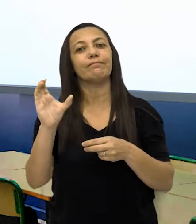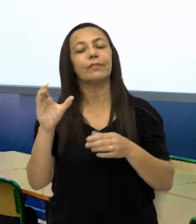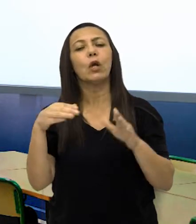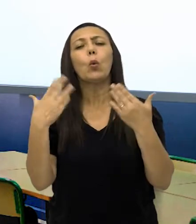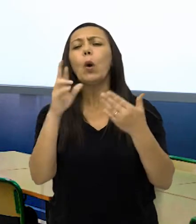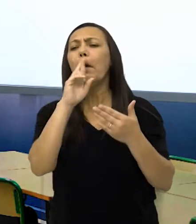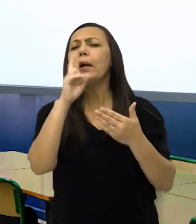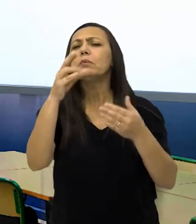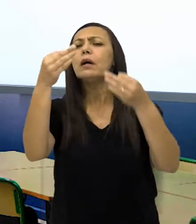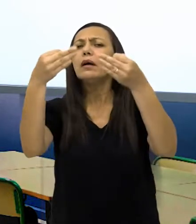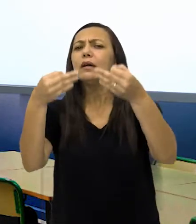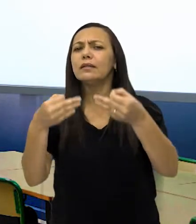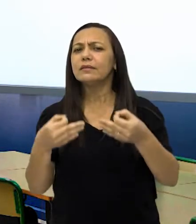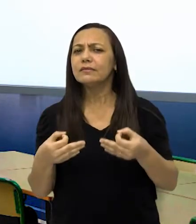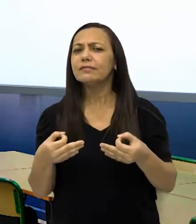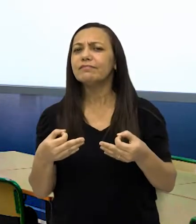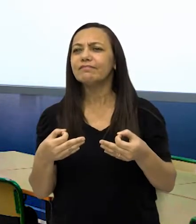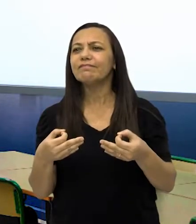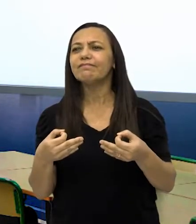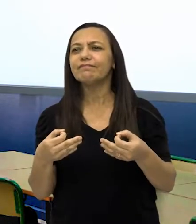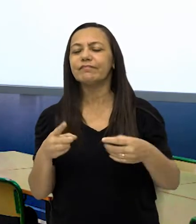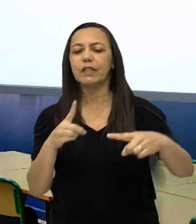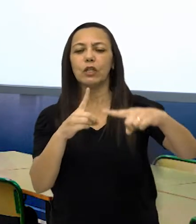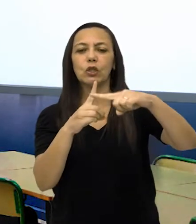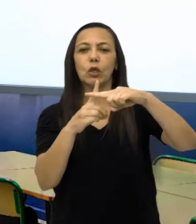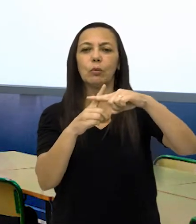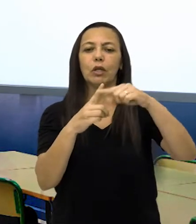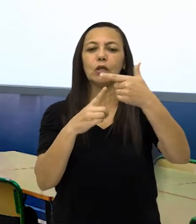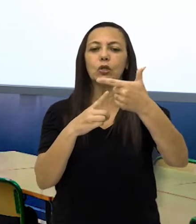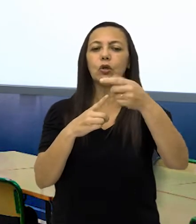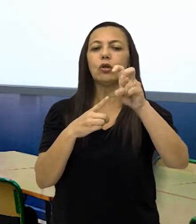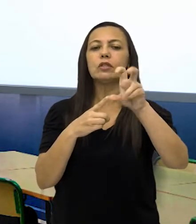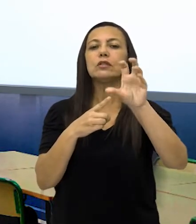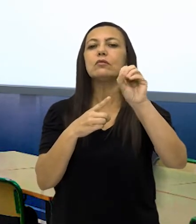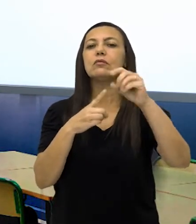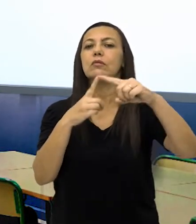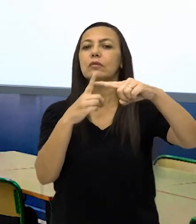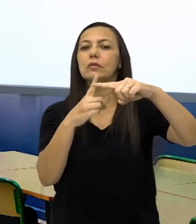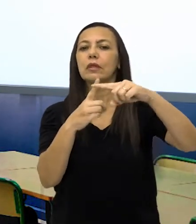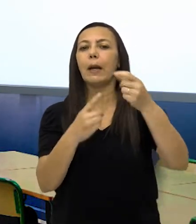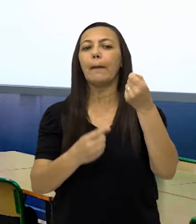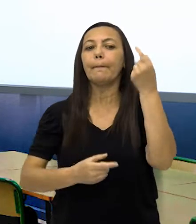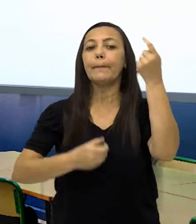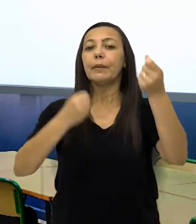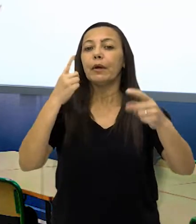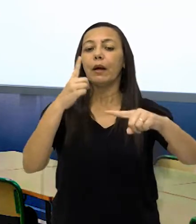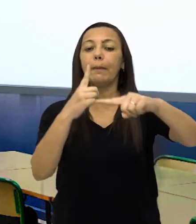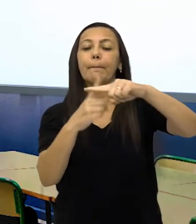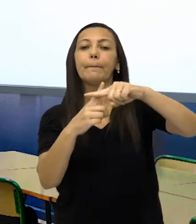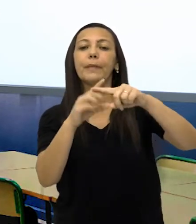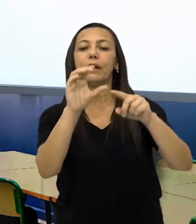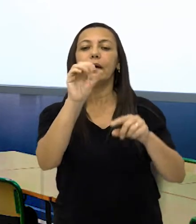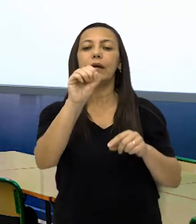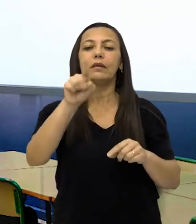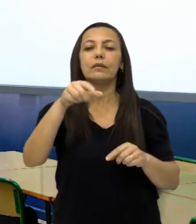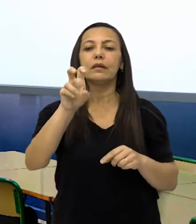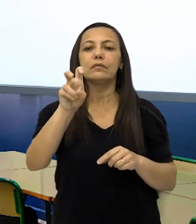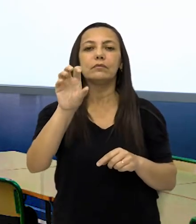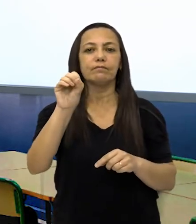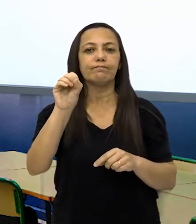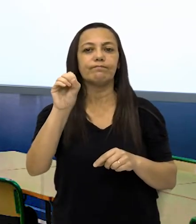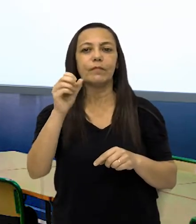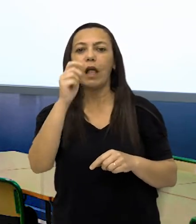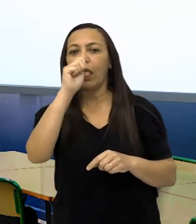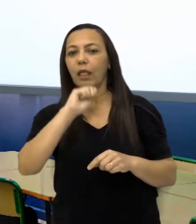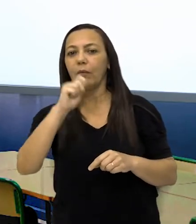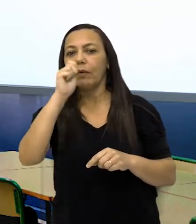acha que a alternativa correta? Somando R$ 2,50 que custa a pipoca mais R$ que custa o